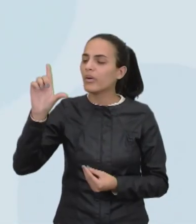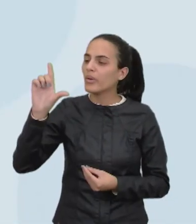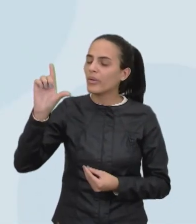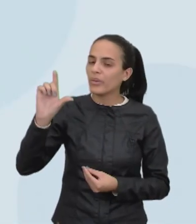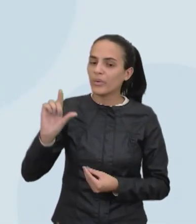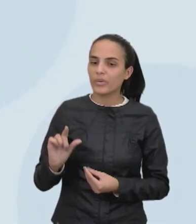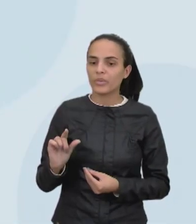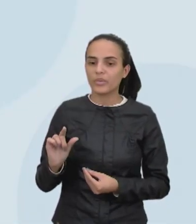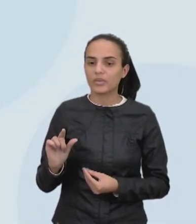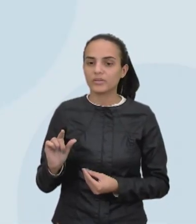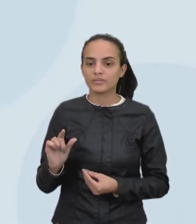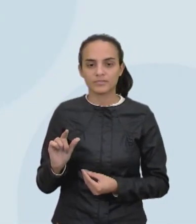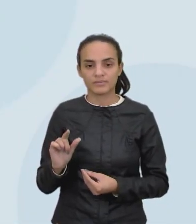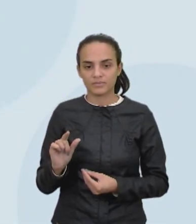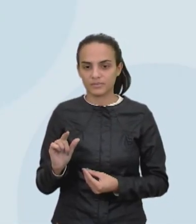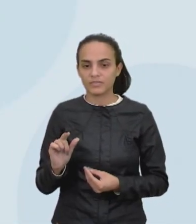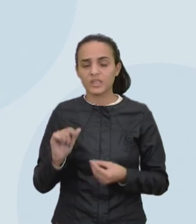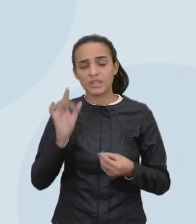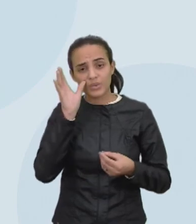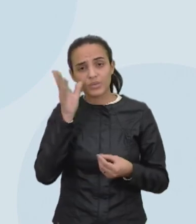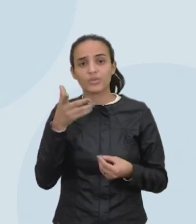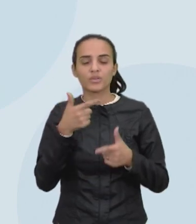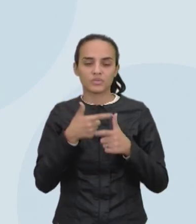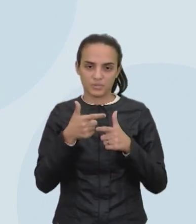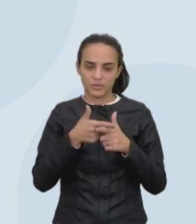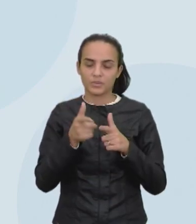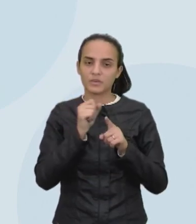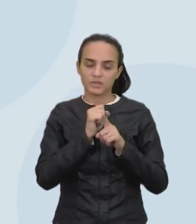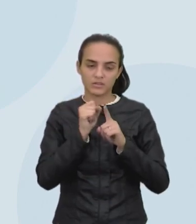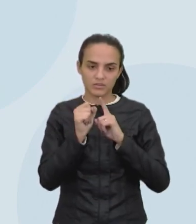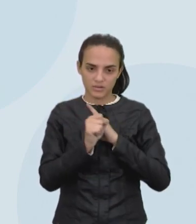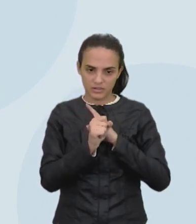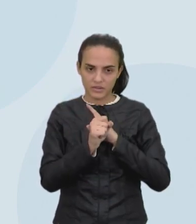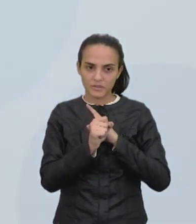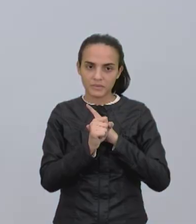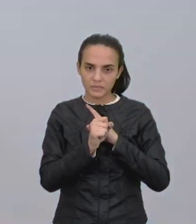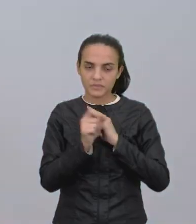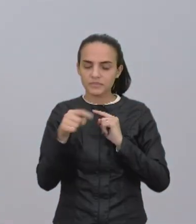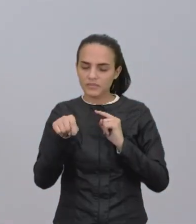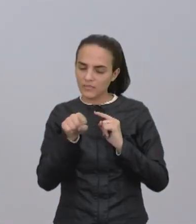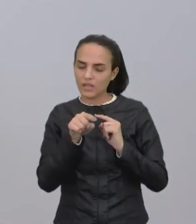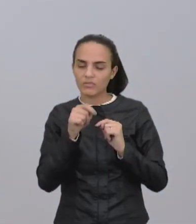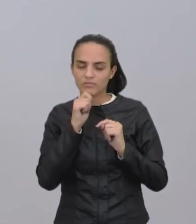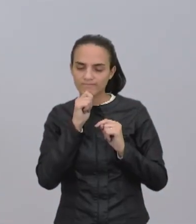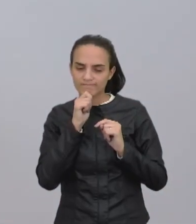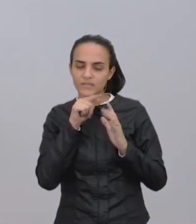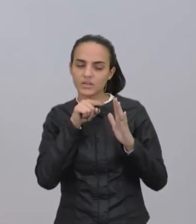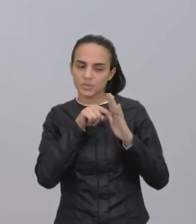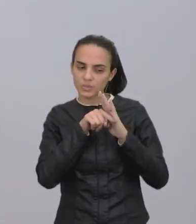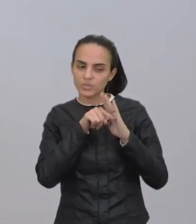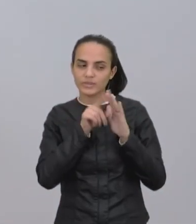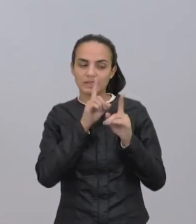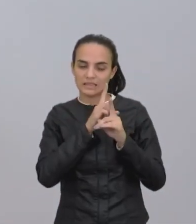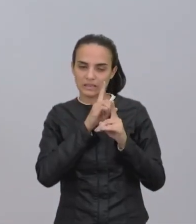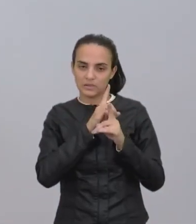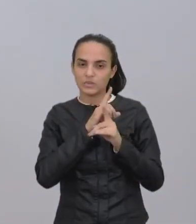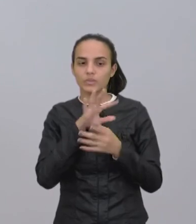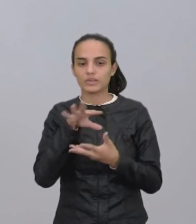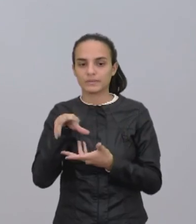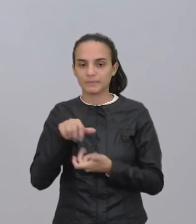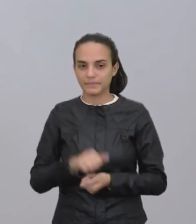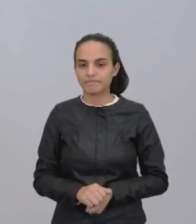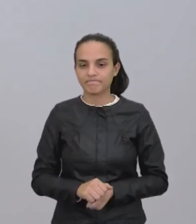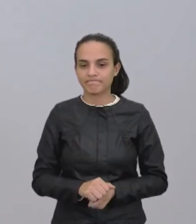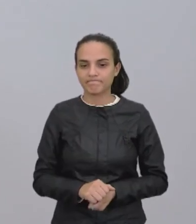e solucionar esses problemas sociais, né, que a gente ainda encontra, né, no nosso planeta?